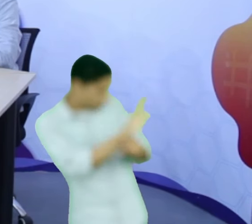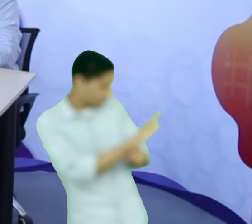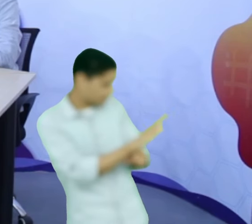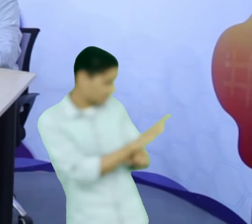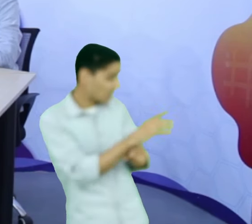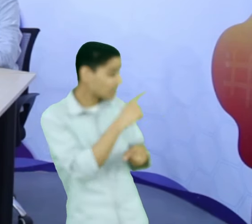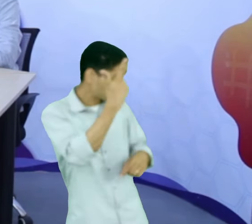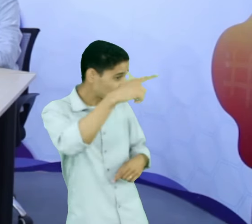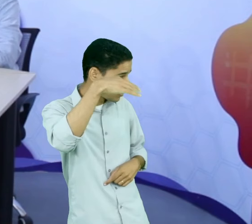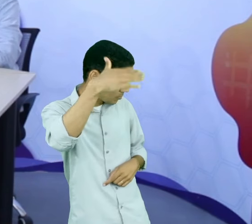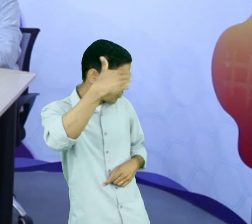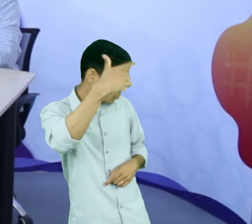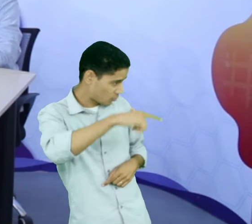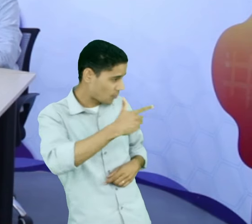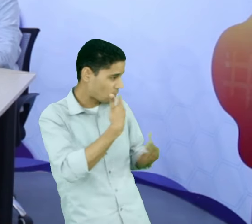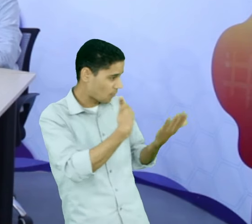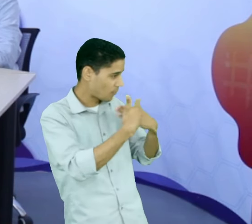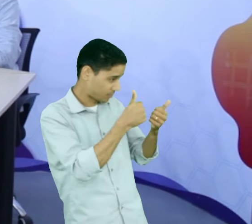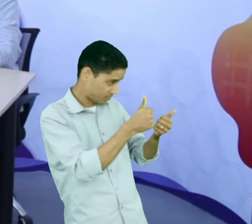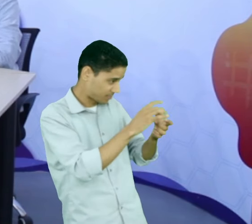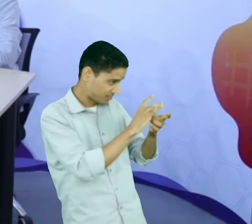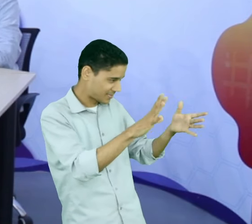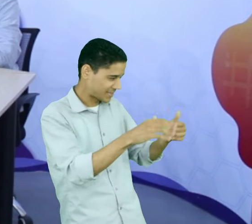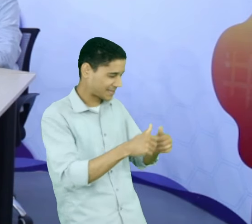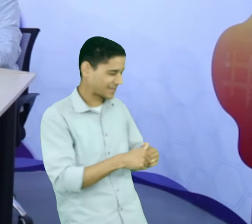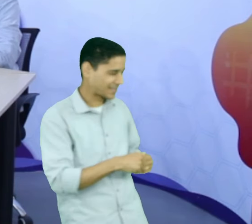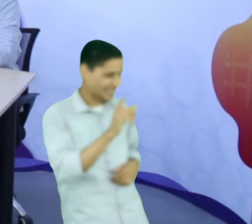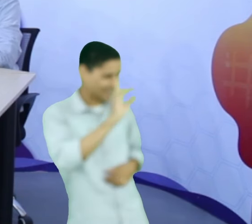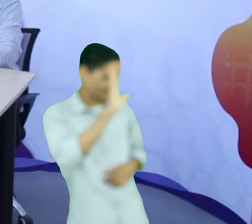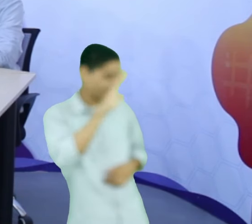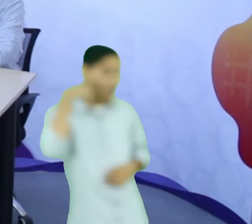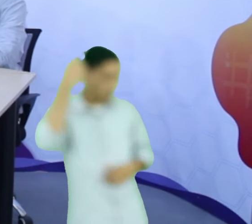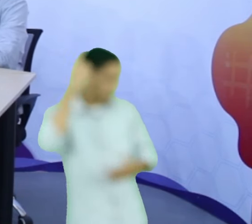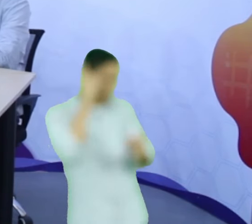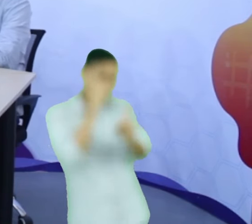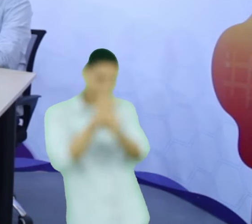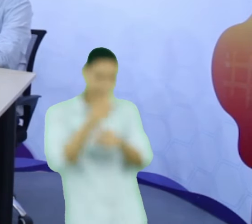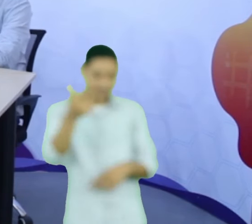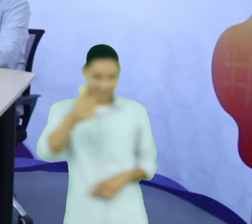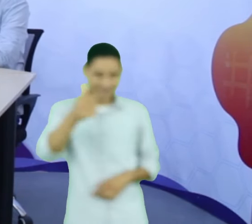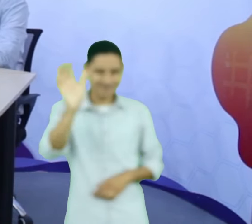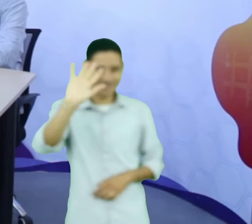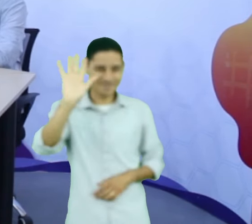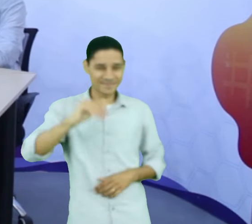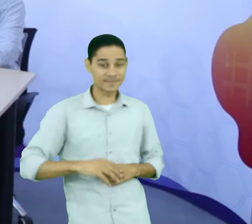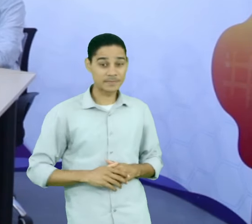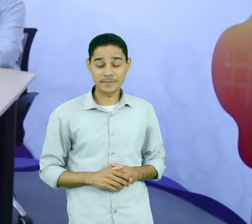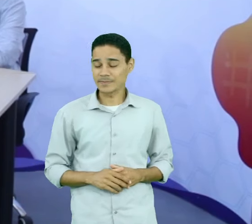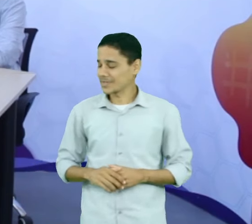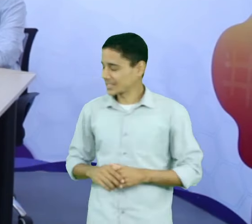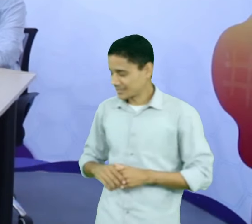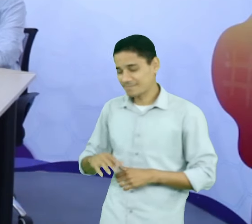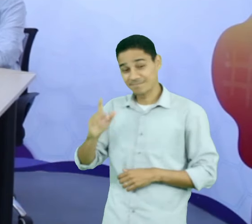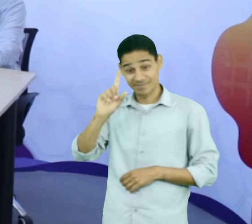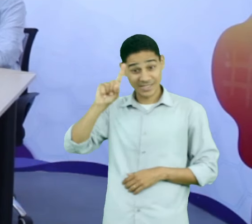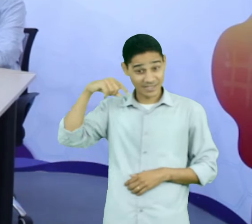futuras oportunidades. Que bom. Até a próxima, pessoal. Até a próxima, até a próxima, pessoal.